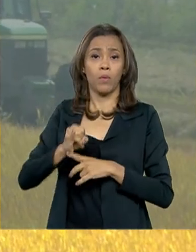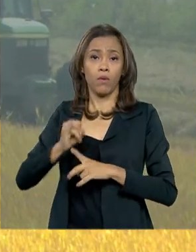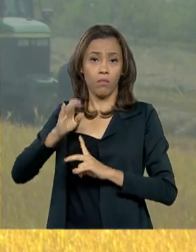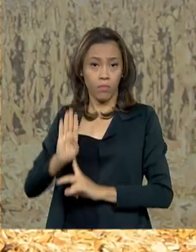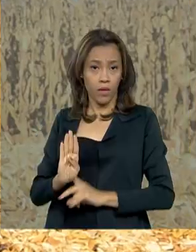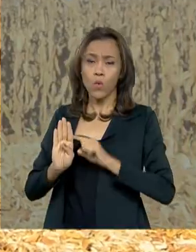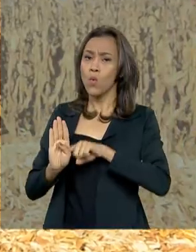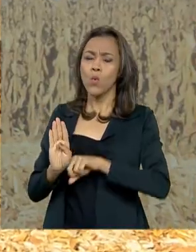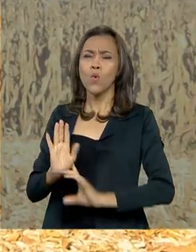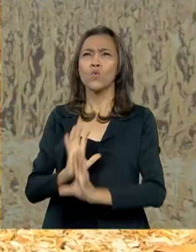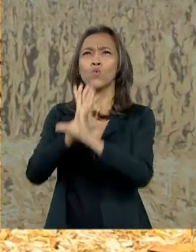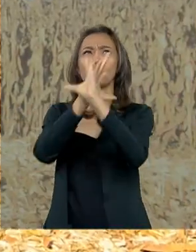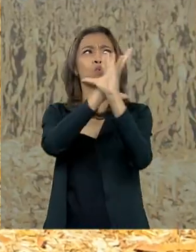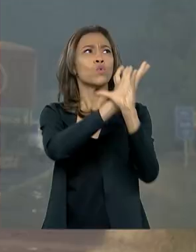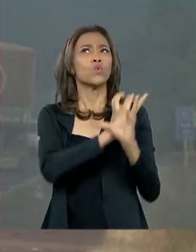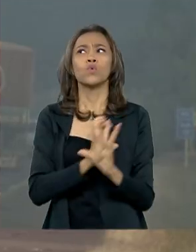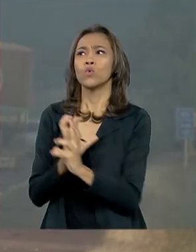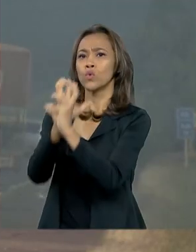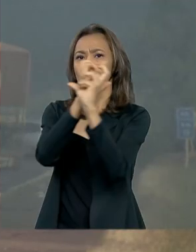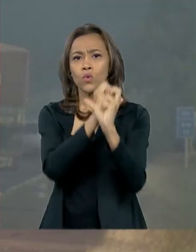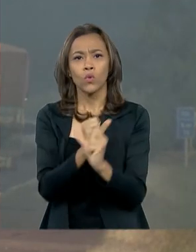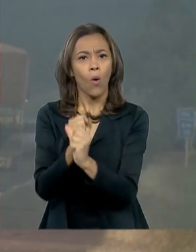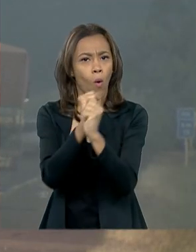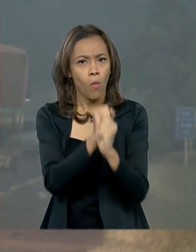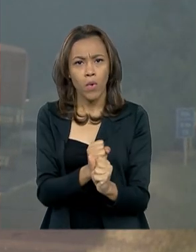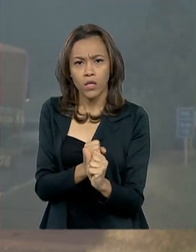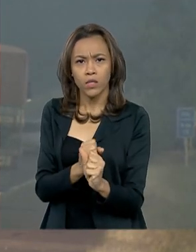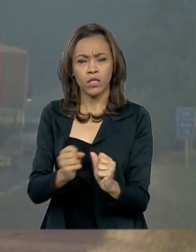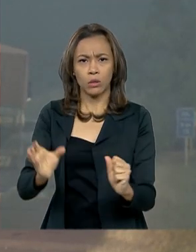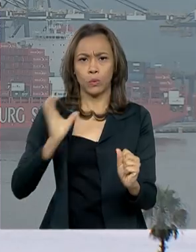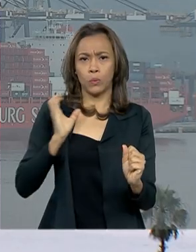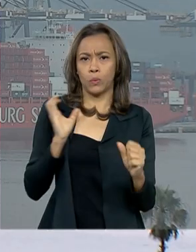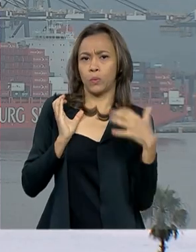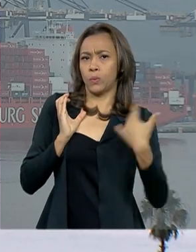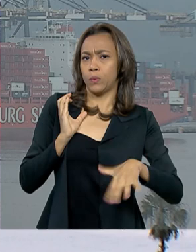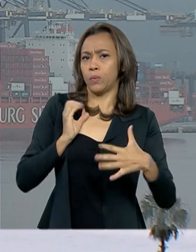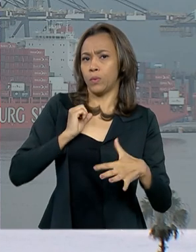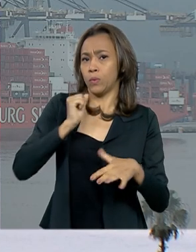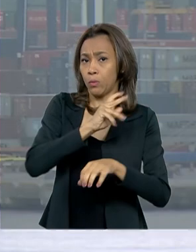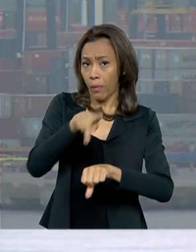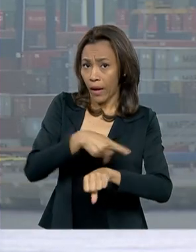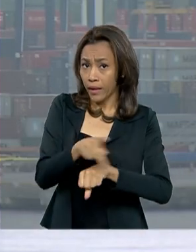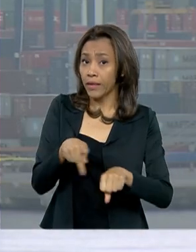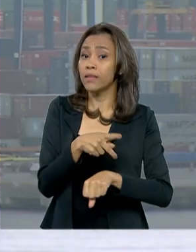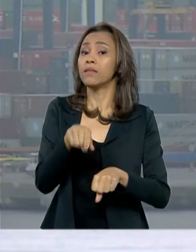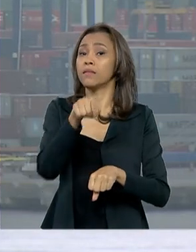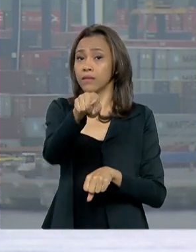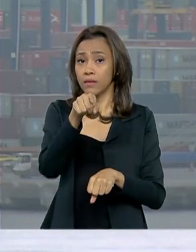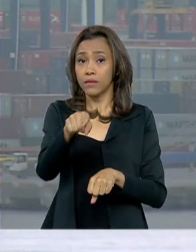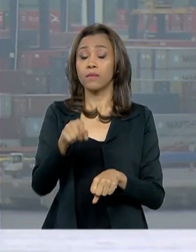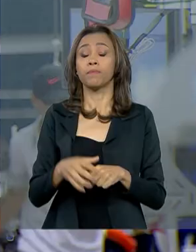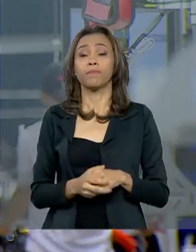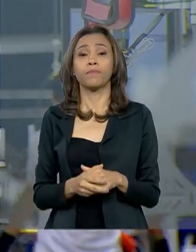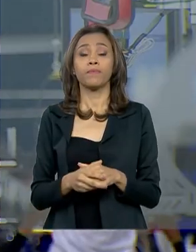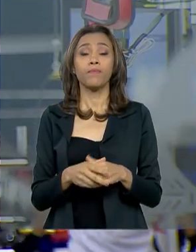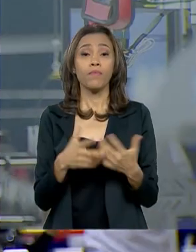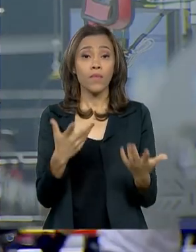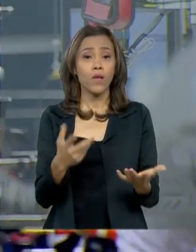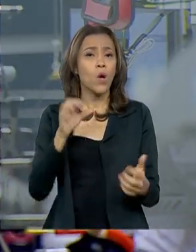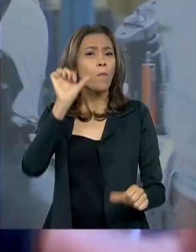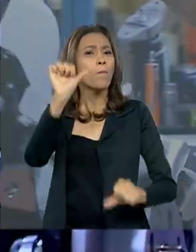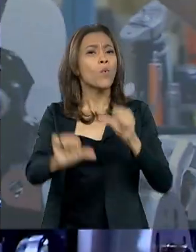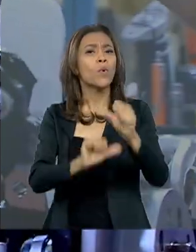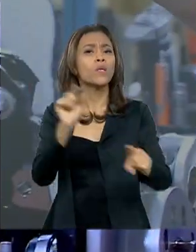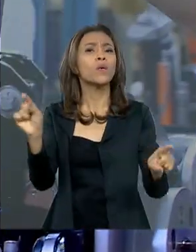que é a soma das riquezas produzidas no país, deve somar R$ 7,618 bilhões. Muda